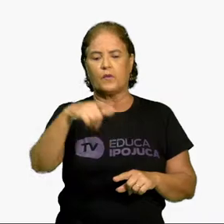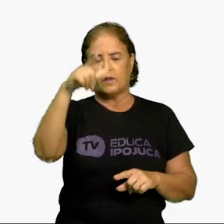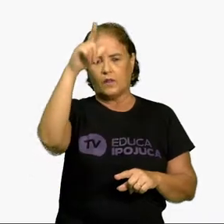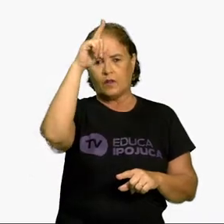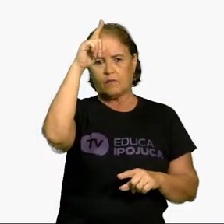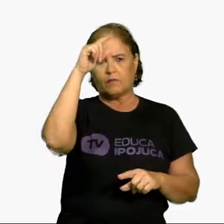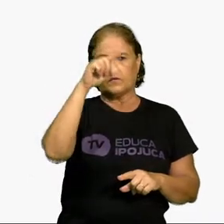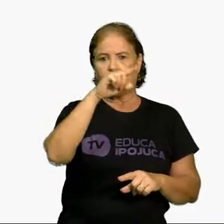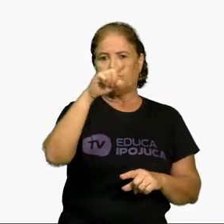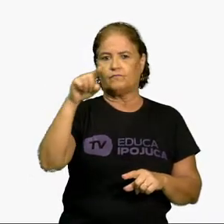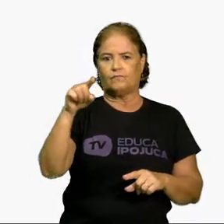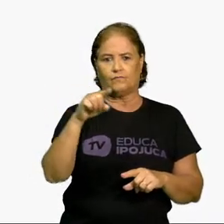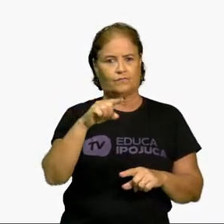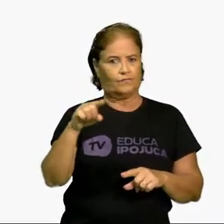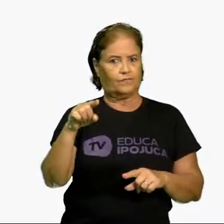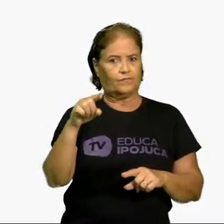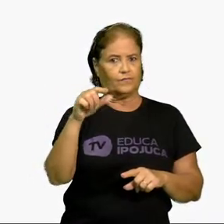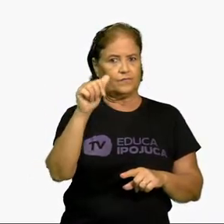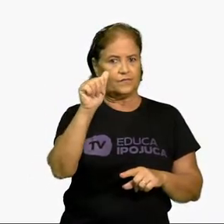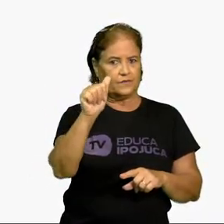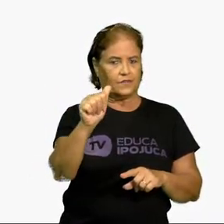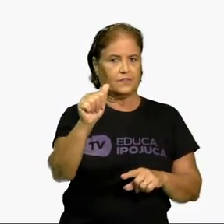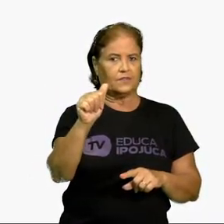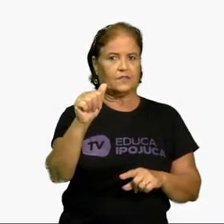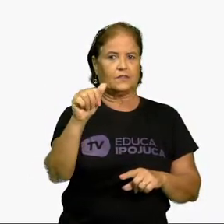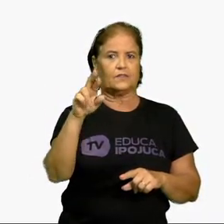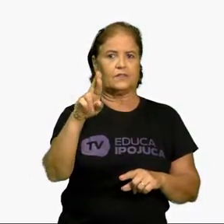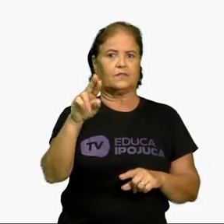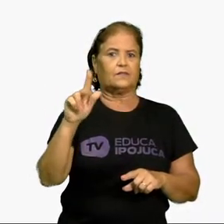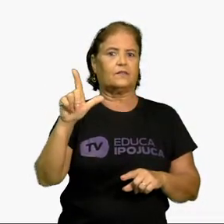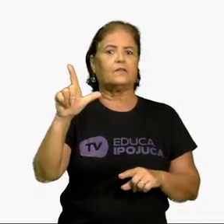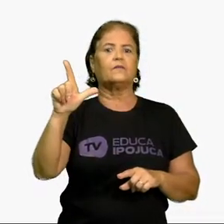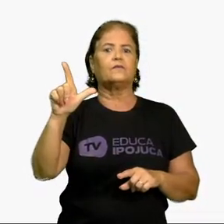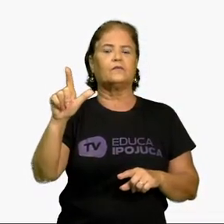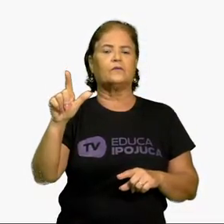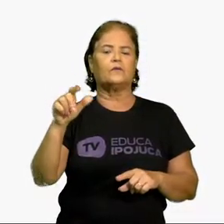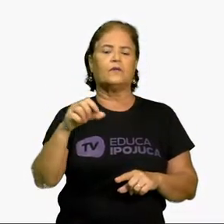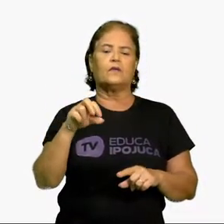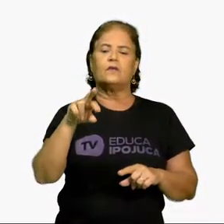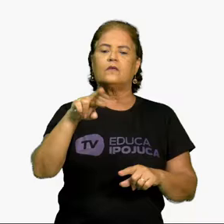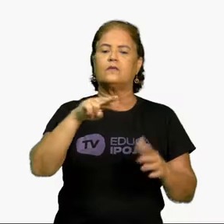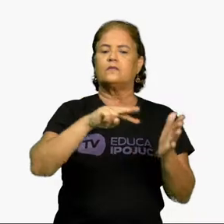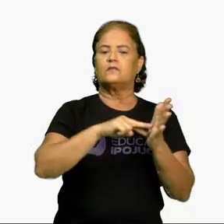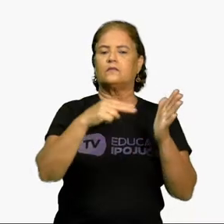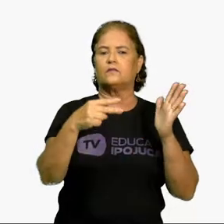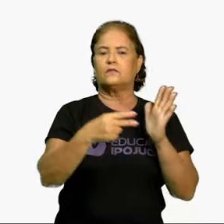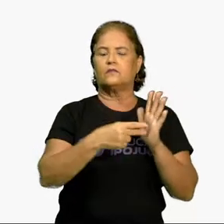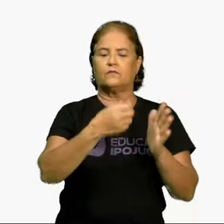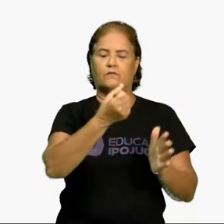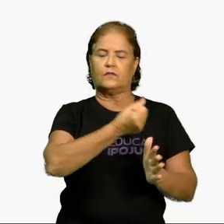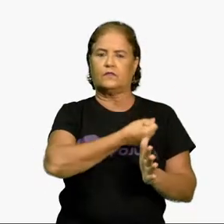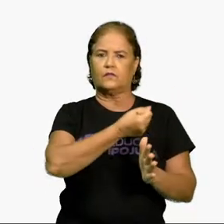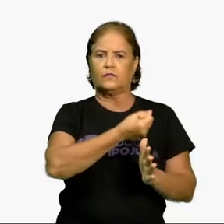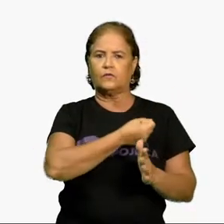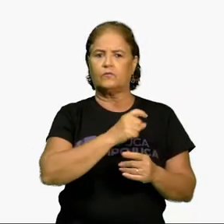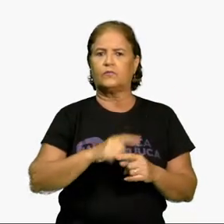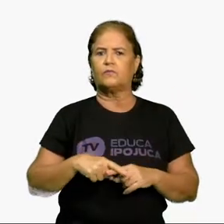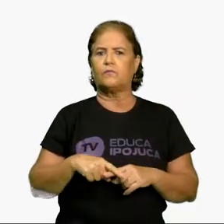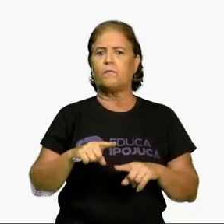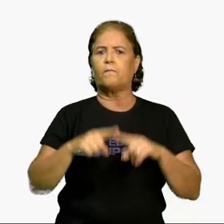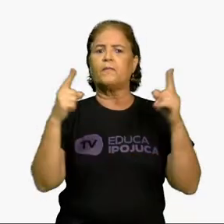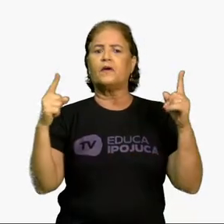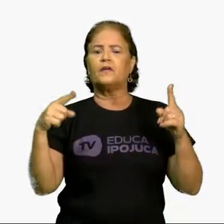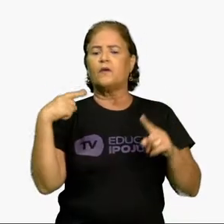número. E pra que servem esses números inteiros? Justamente pra gente saber ali, saldo